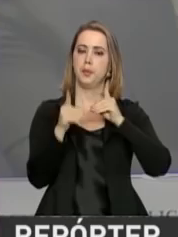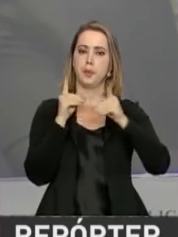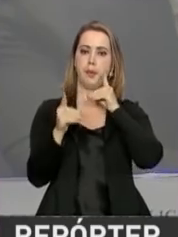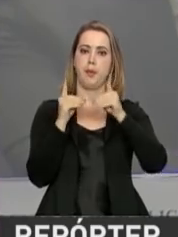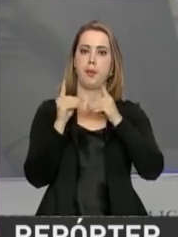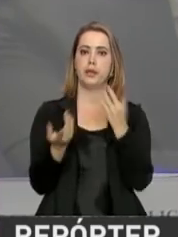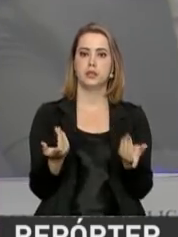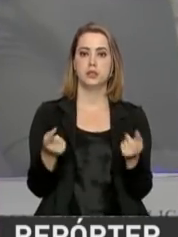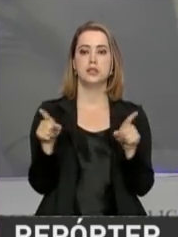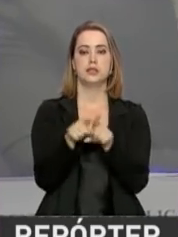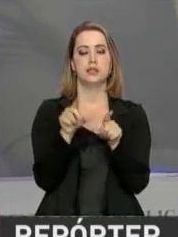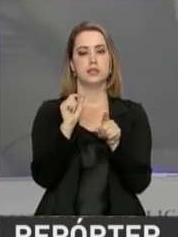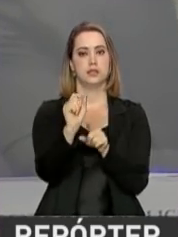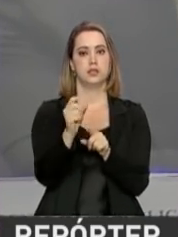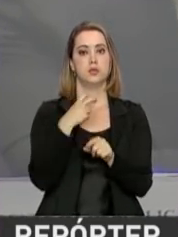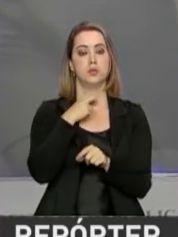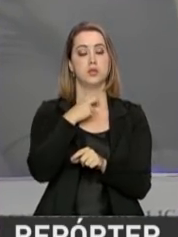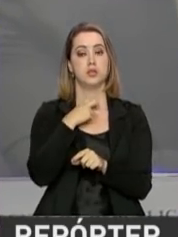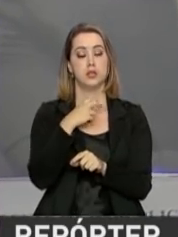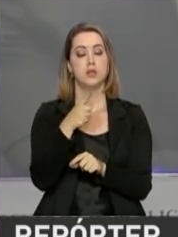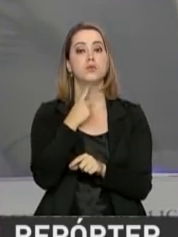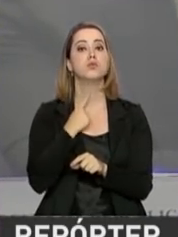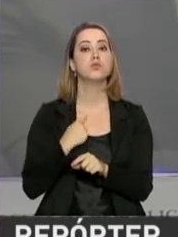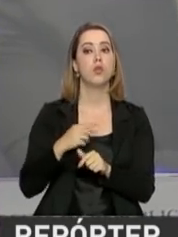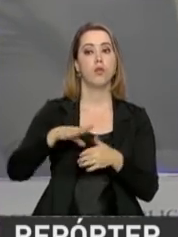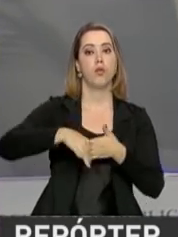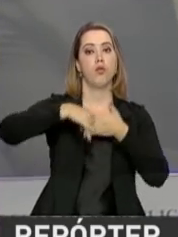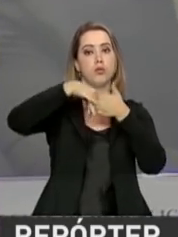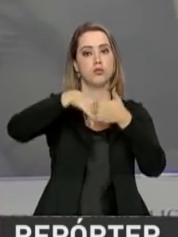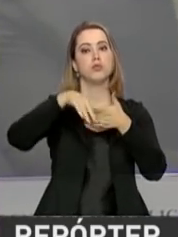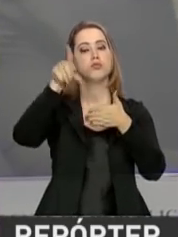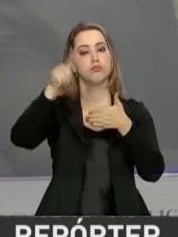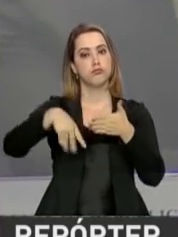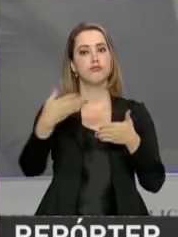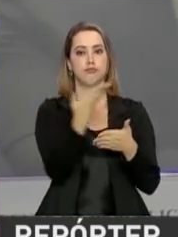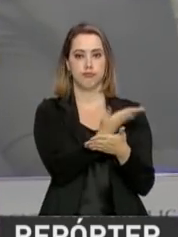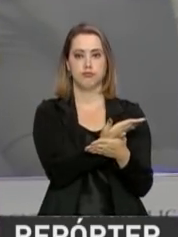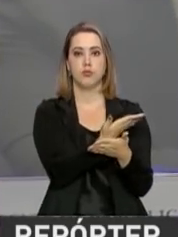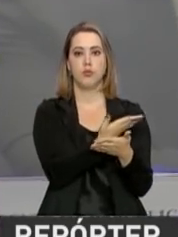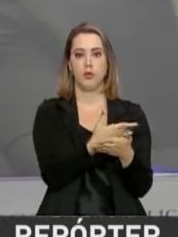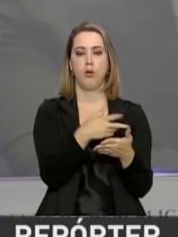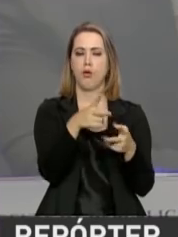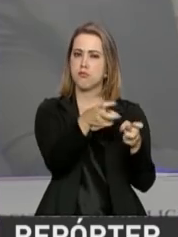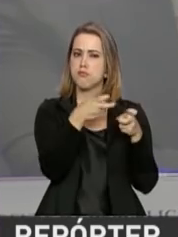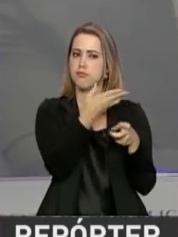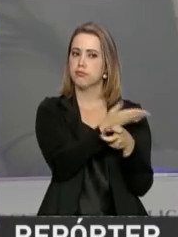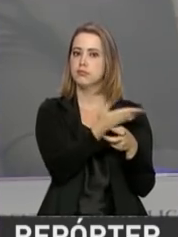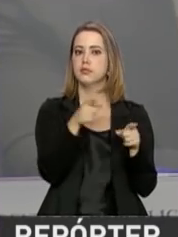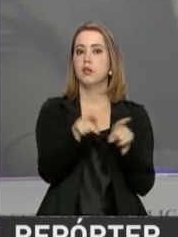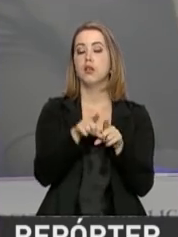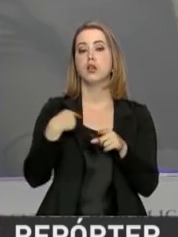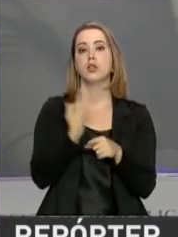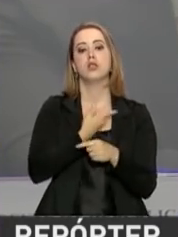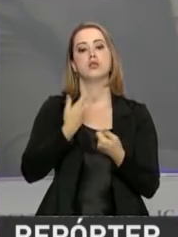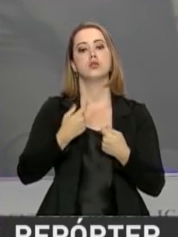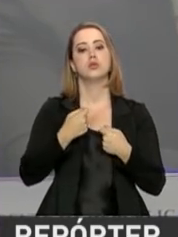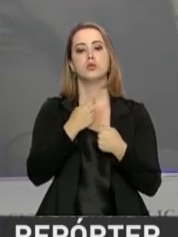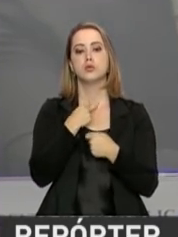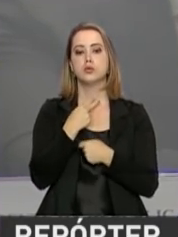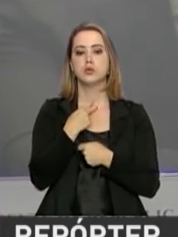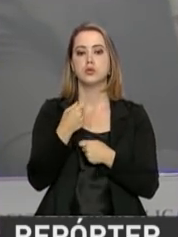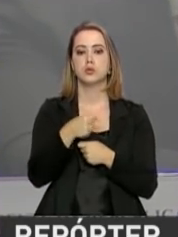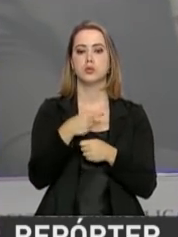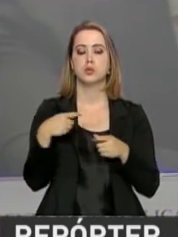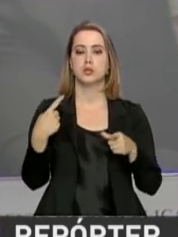vocação de liderança, que são, na verdade, sua marca. Sem essas virtudes, não daremos cabo dos